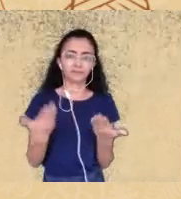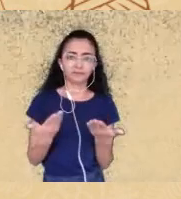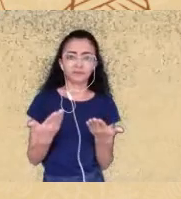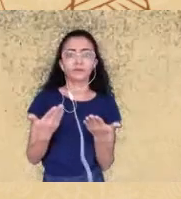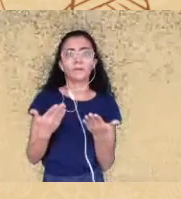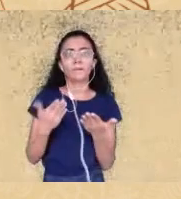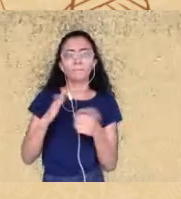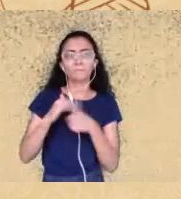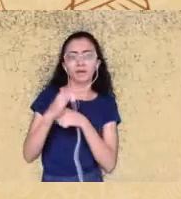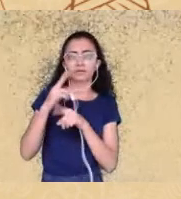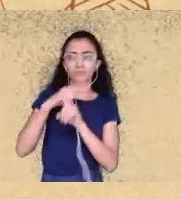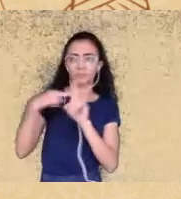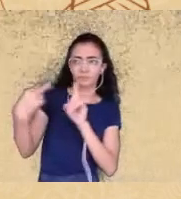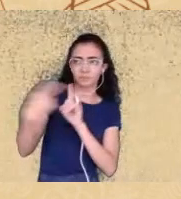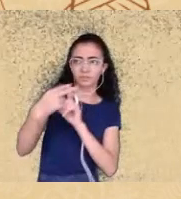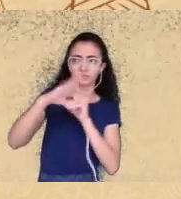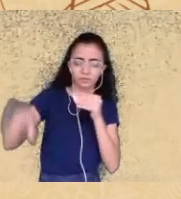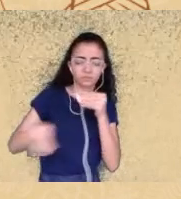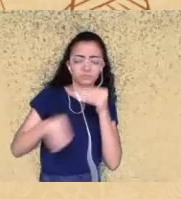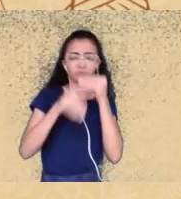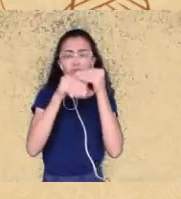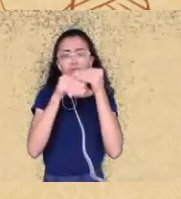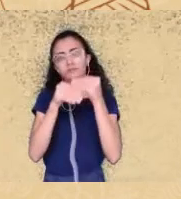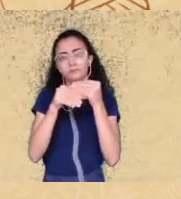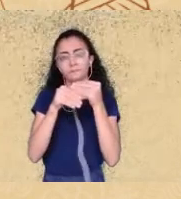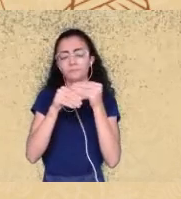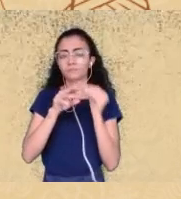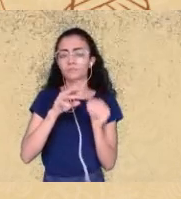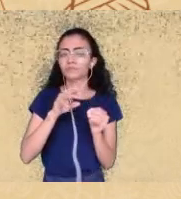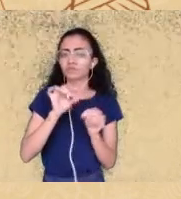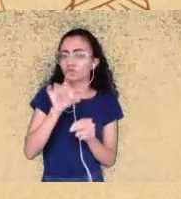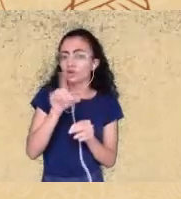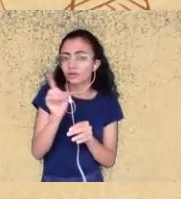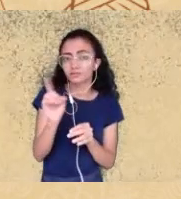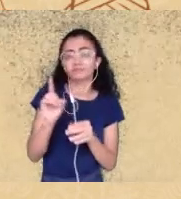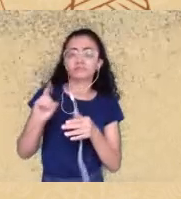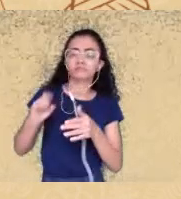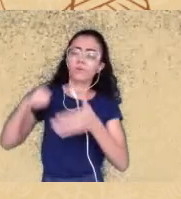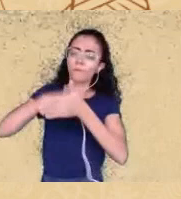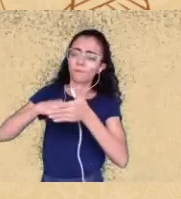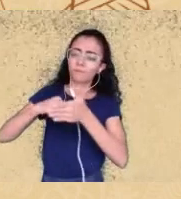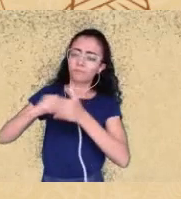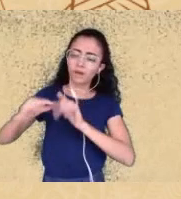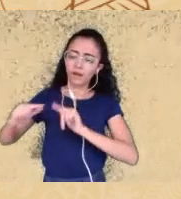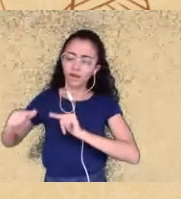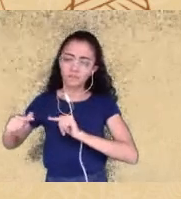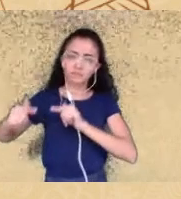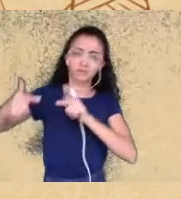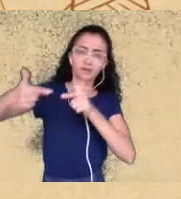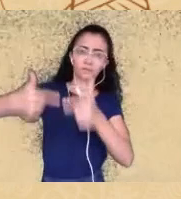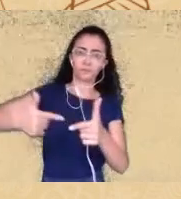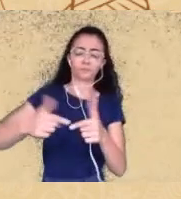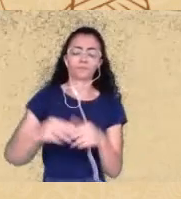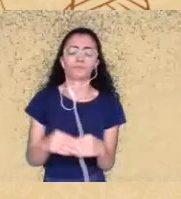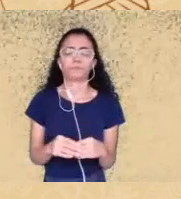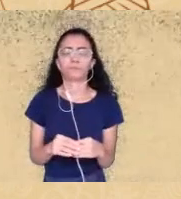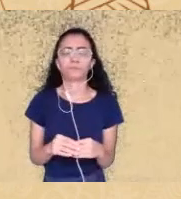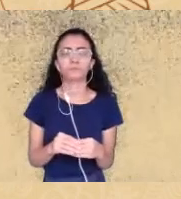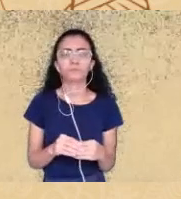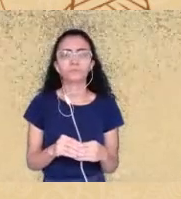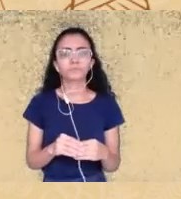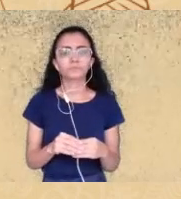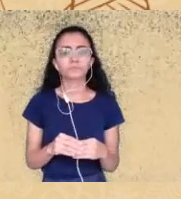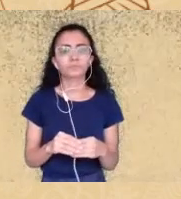mas é mesmo um movimento e aí essa questão do pardo você também comenta